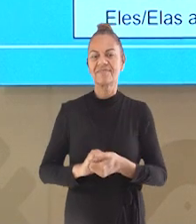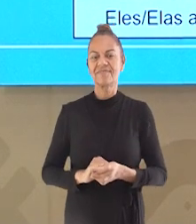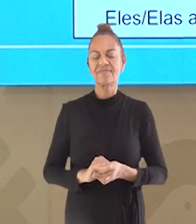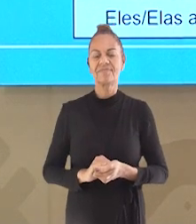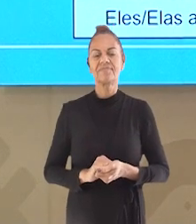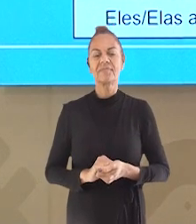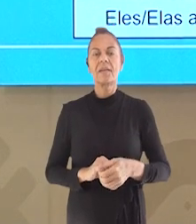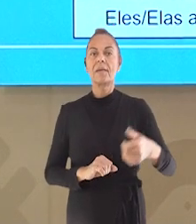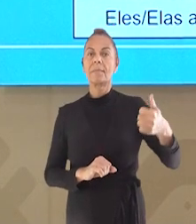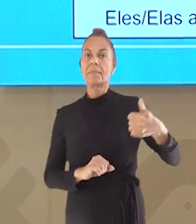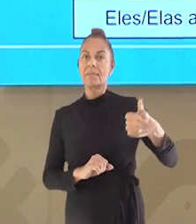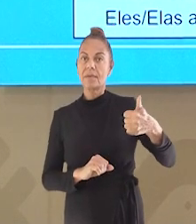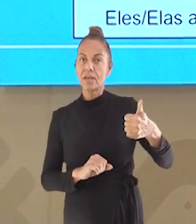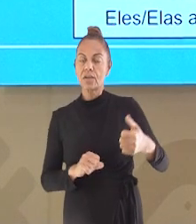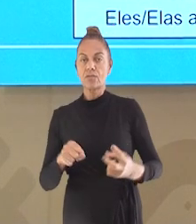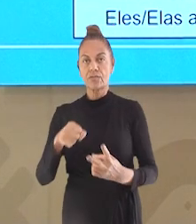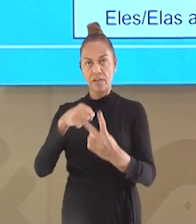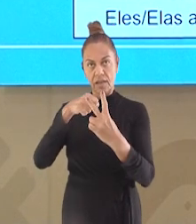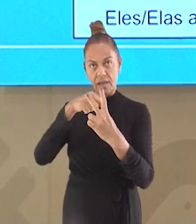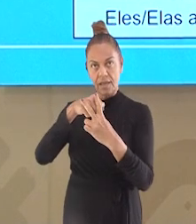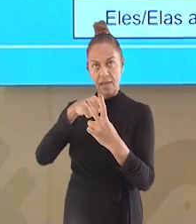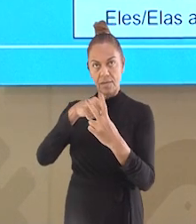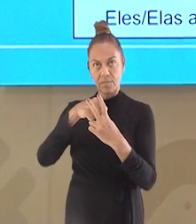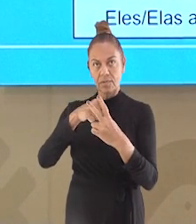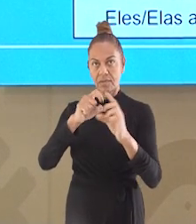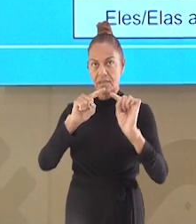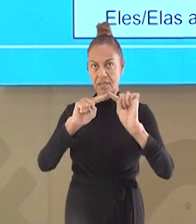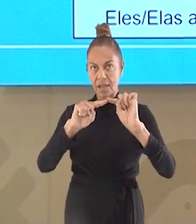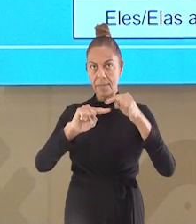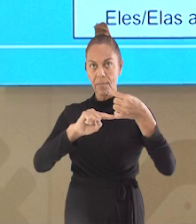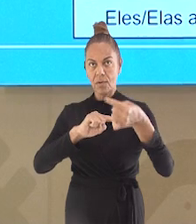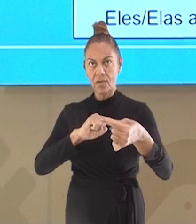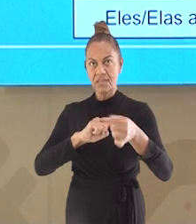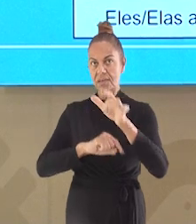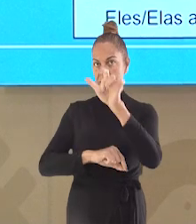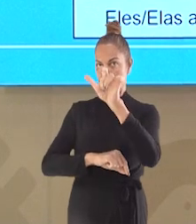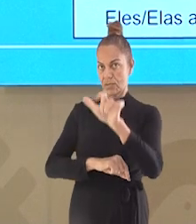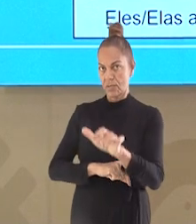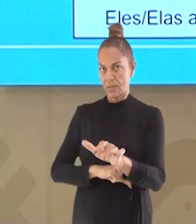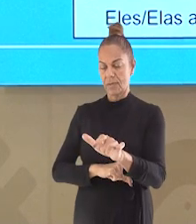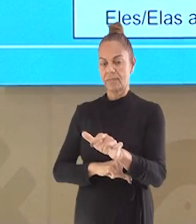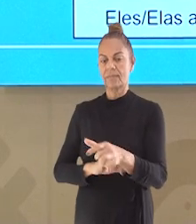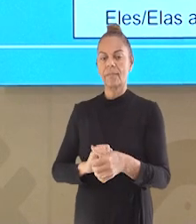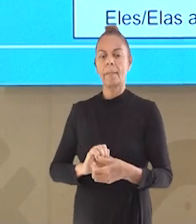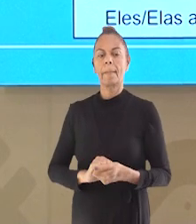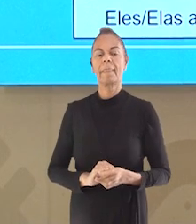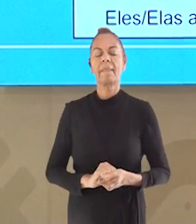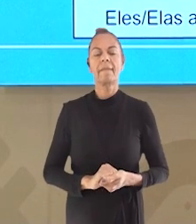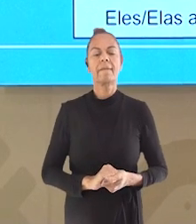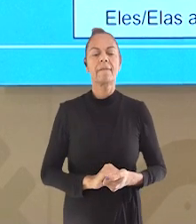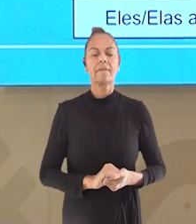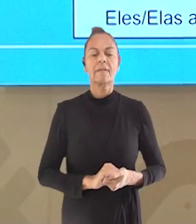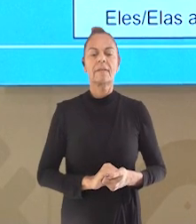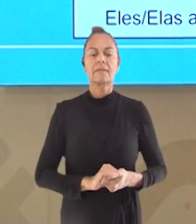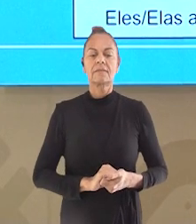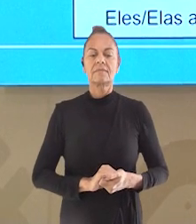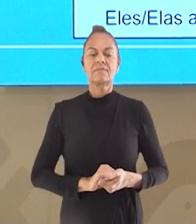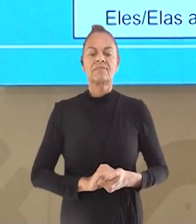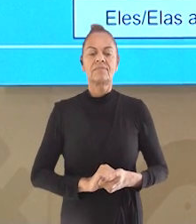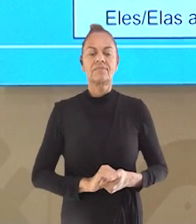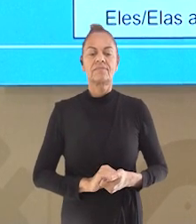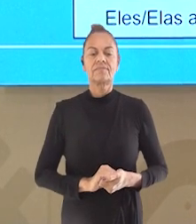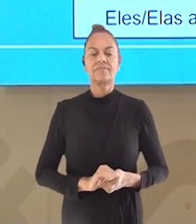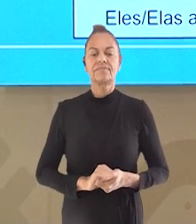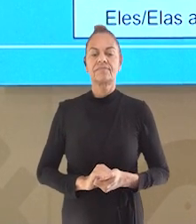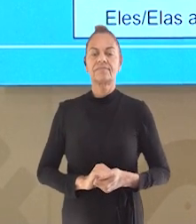afirmativo, faremos da seguinte forma. Primeiro colocaremos o verbo e só depois a pessoa. Acompanhe